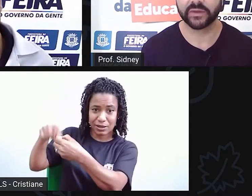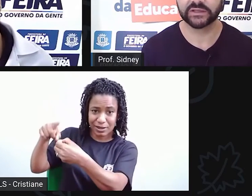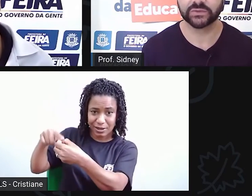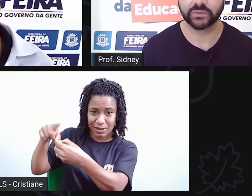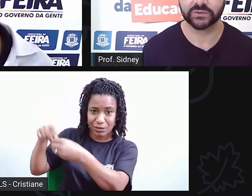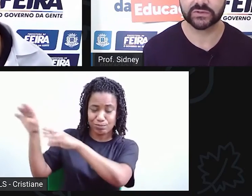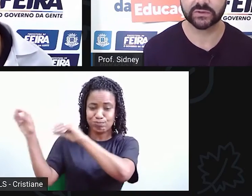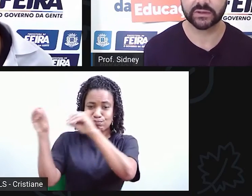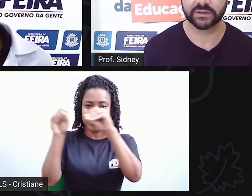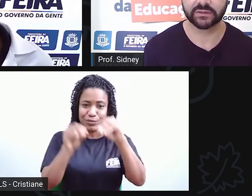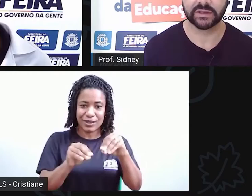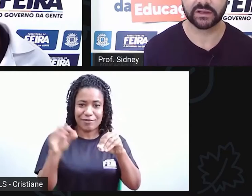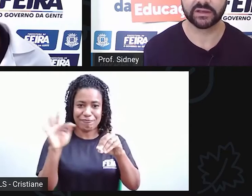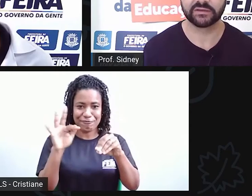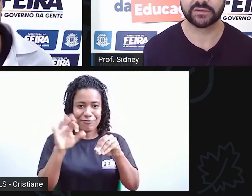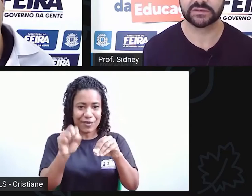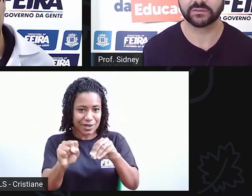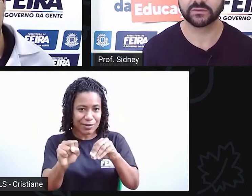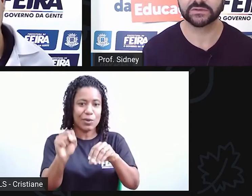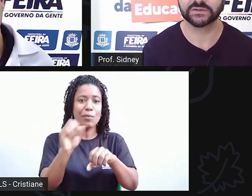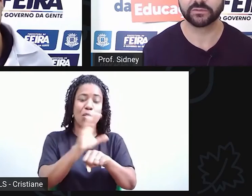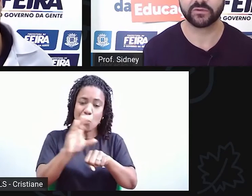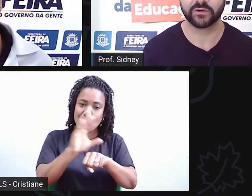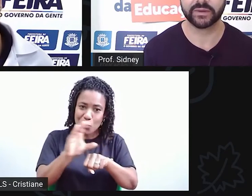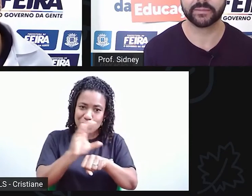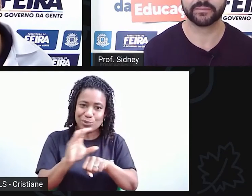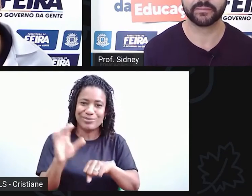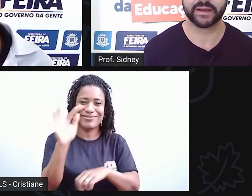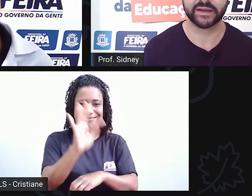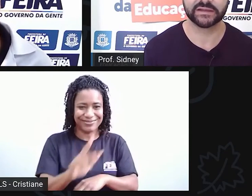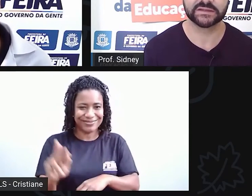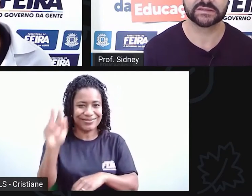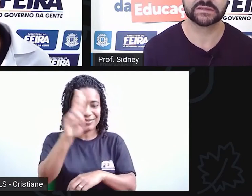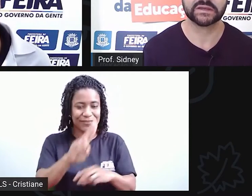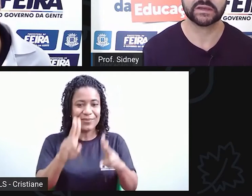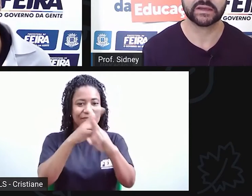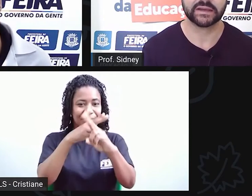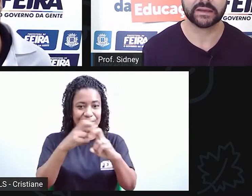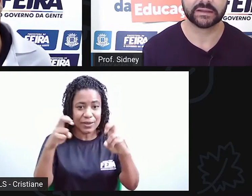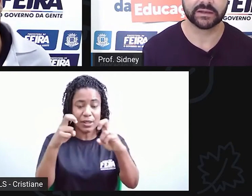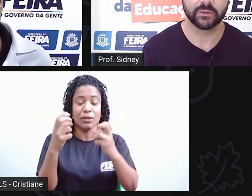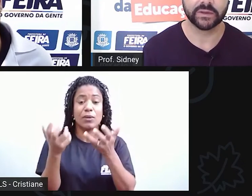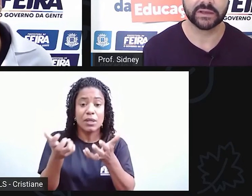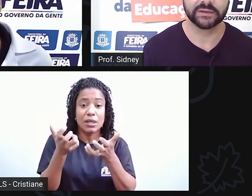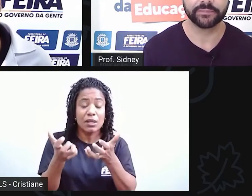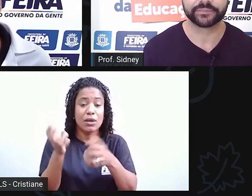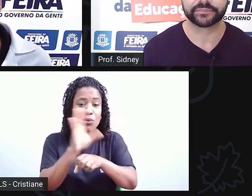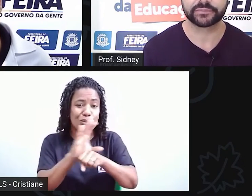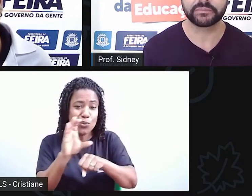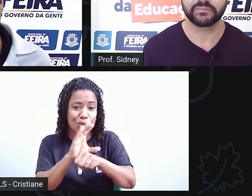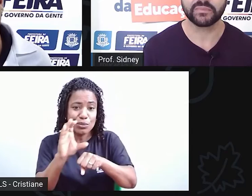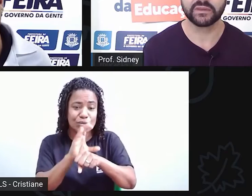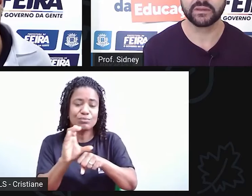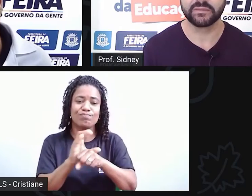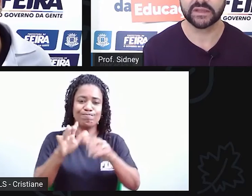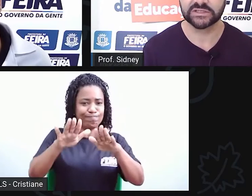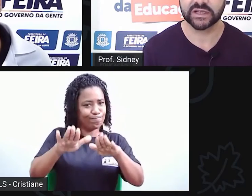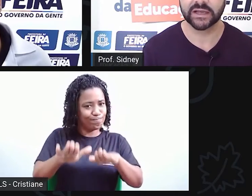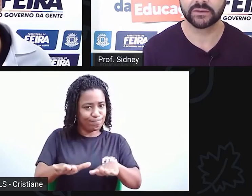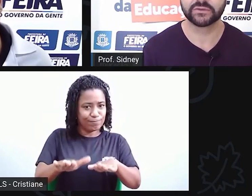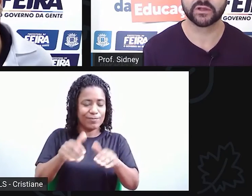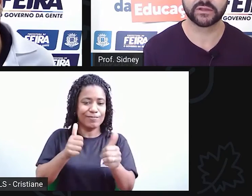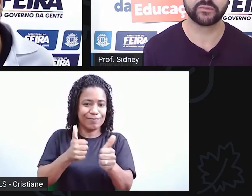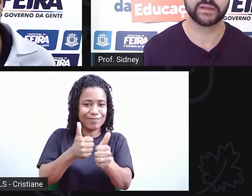totalmente o curso. Eu queria fazer o curso de forma mais tranquila e me